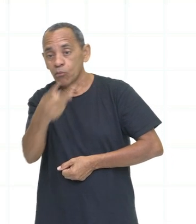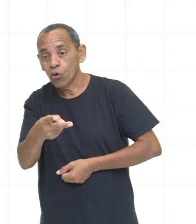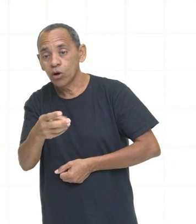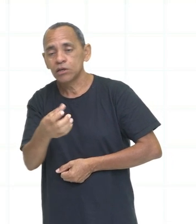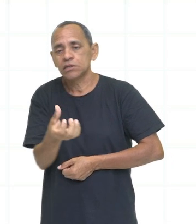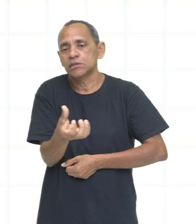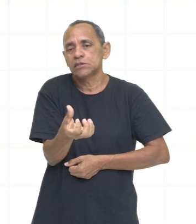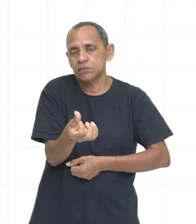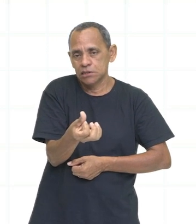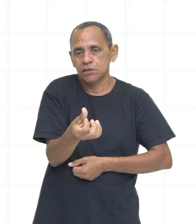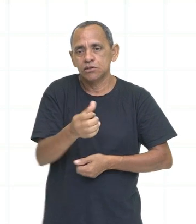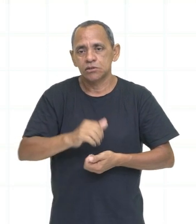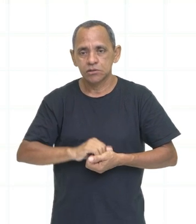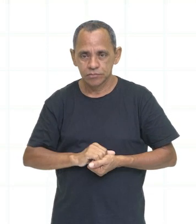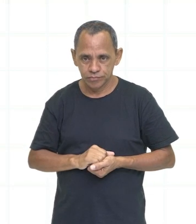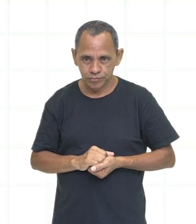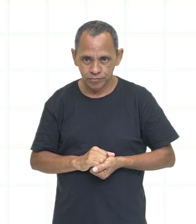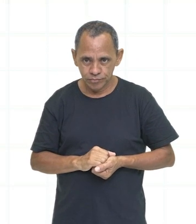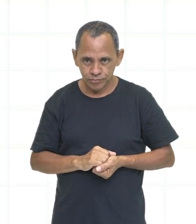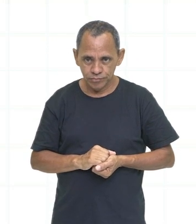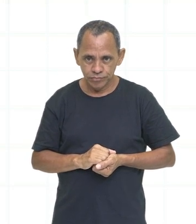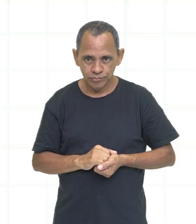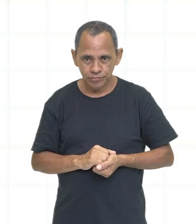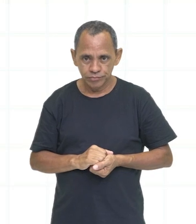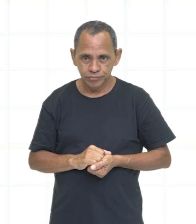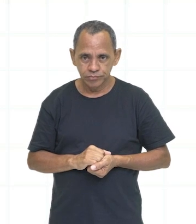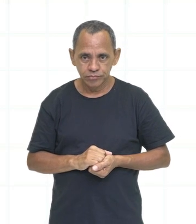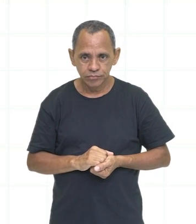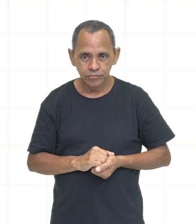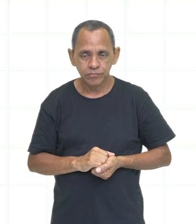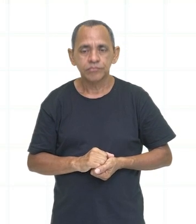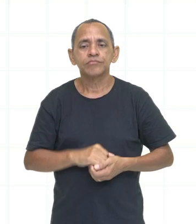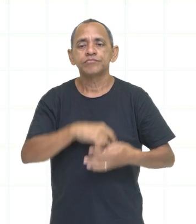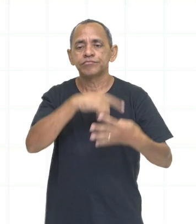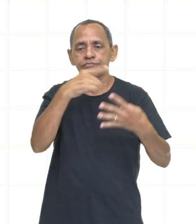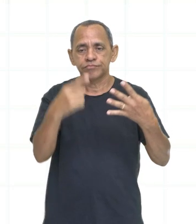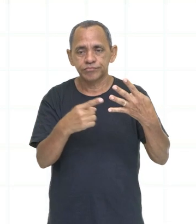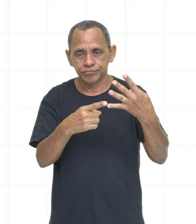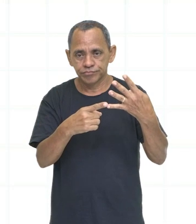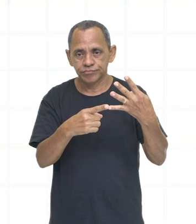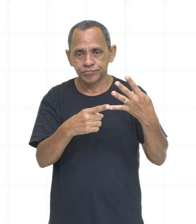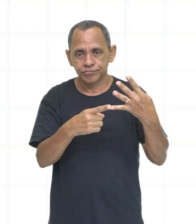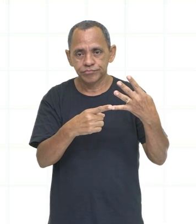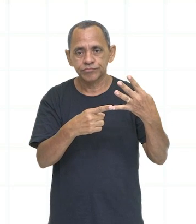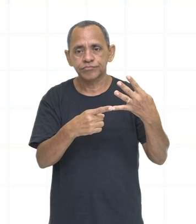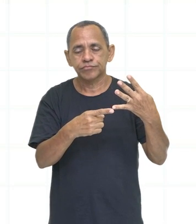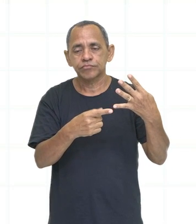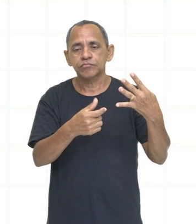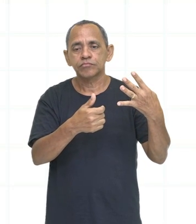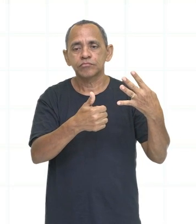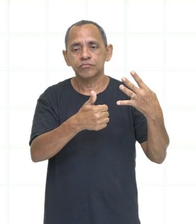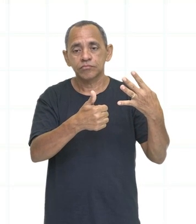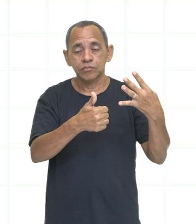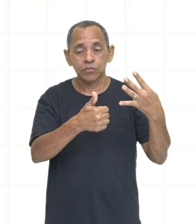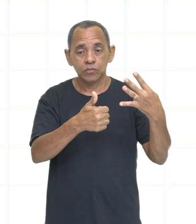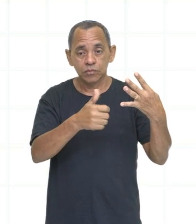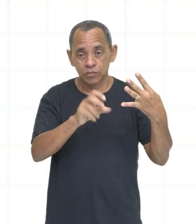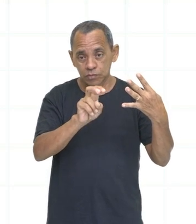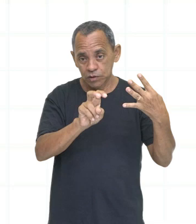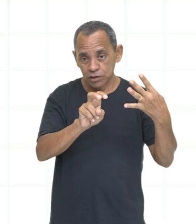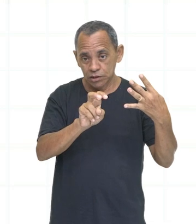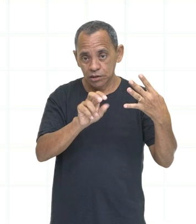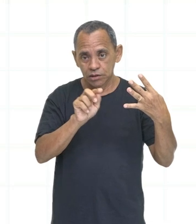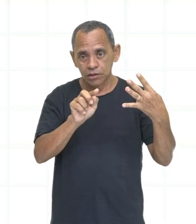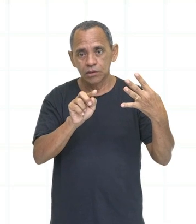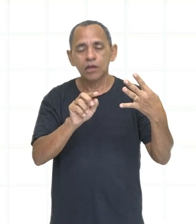45. É cinco e quarenta e cinco. It's 5, 45. It's cinco e quarenta e cinco.